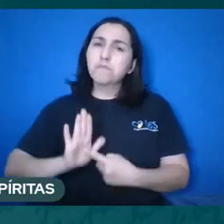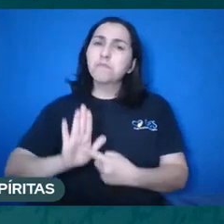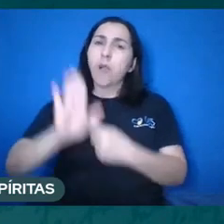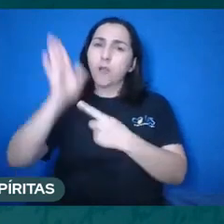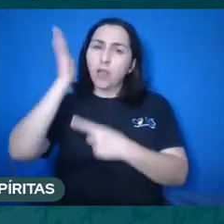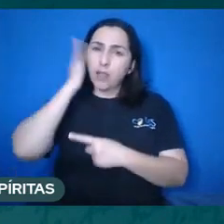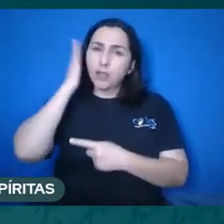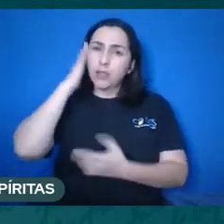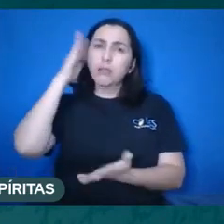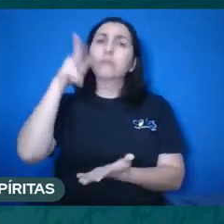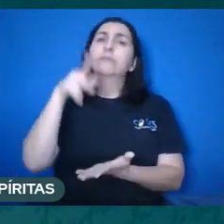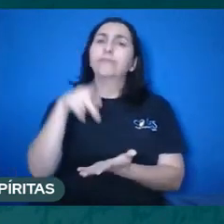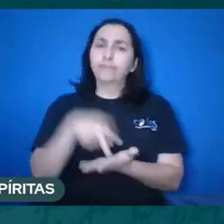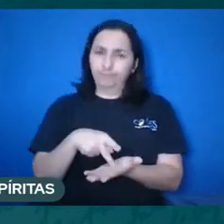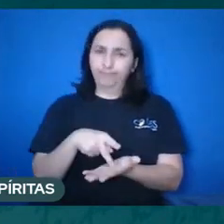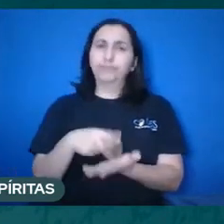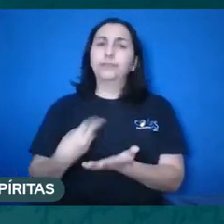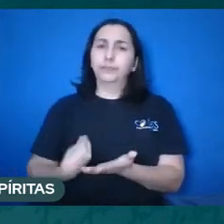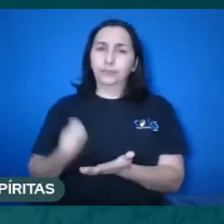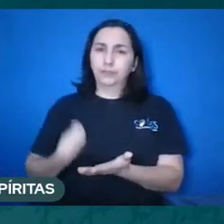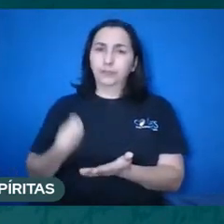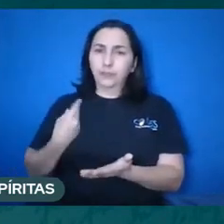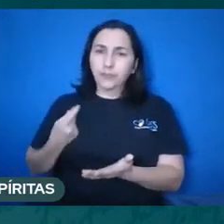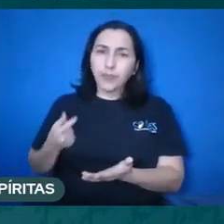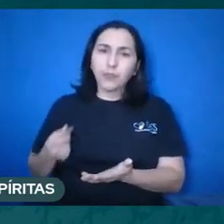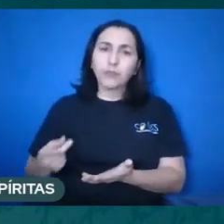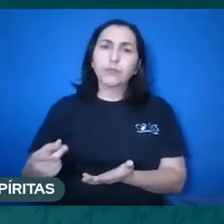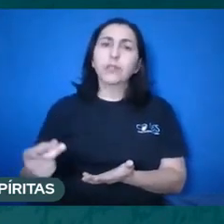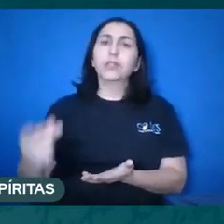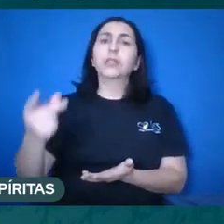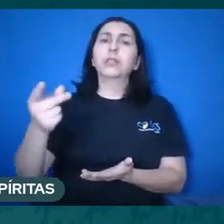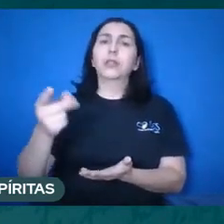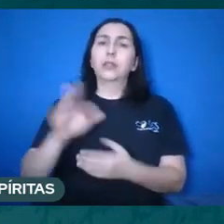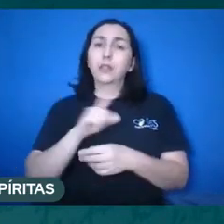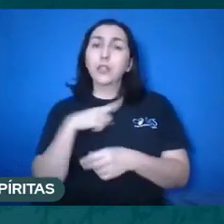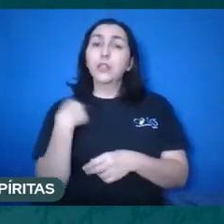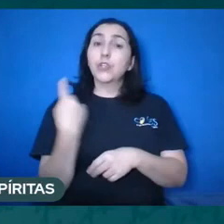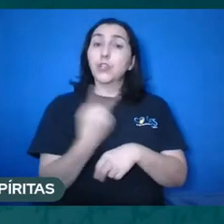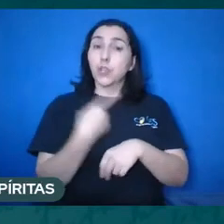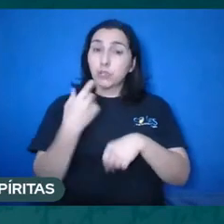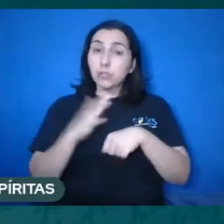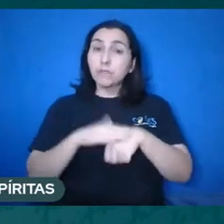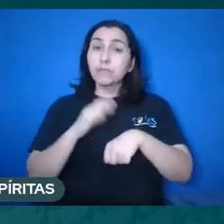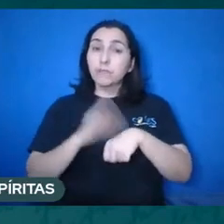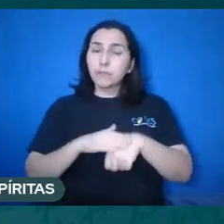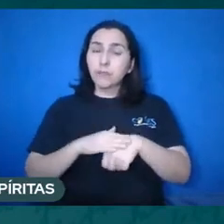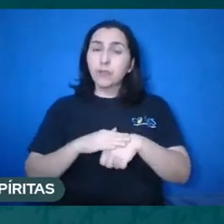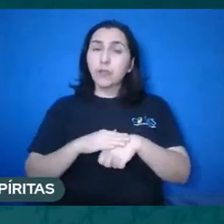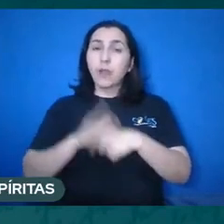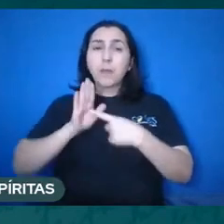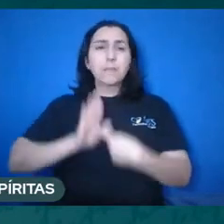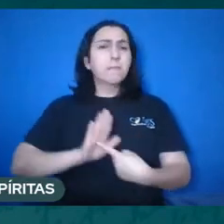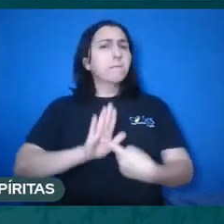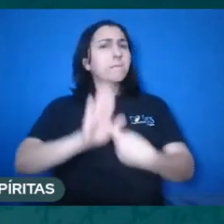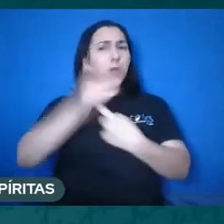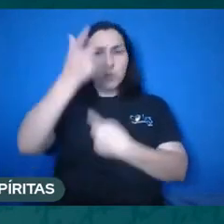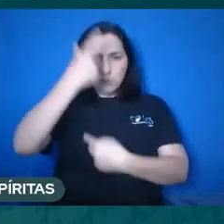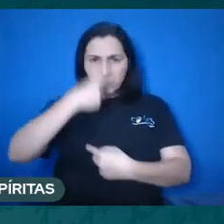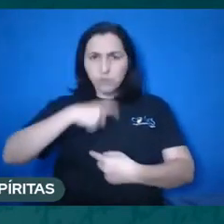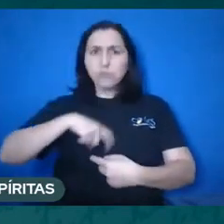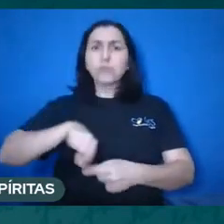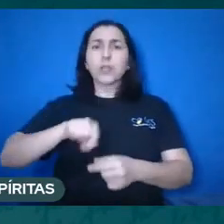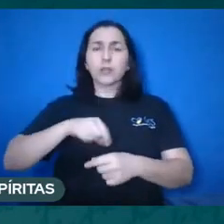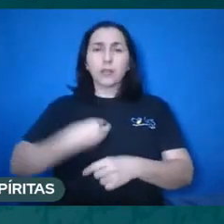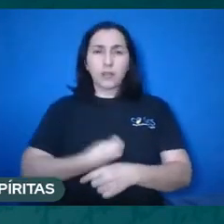realidade da vida, para entendermos nós mesmos, porque ele nos mostra quem nós somos, espíritos